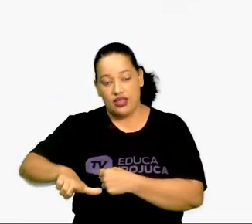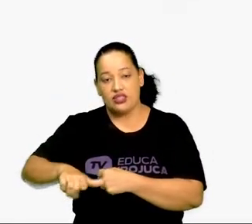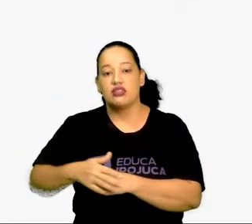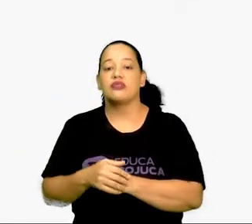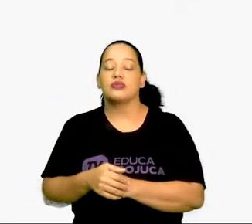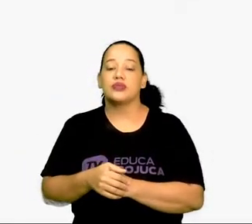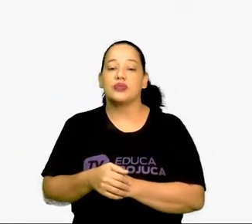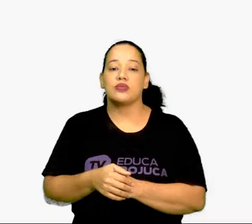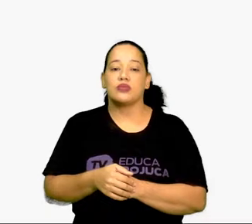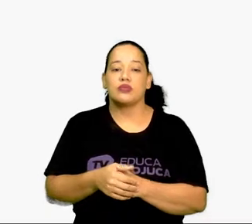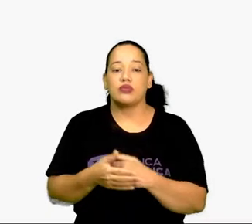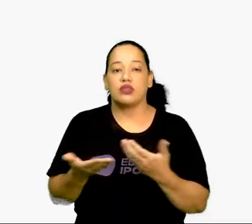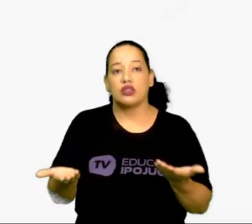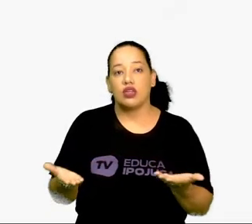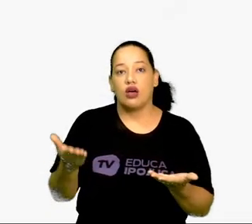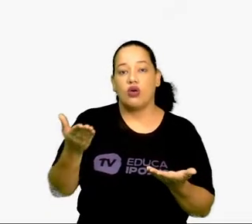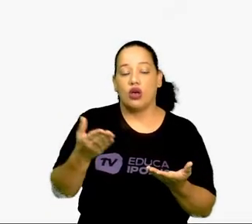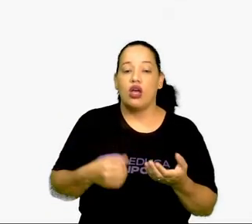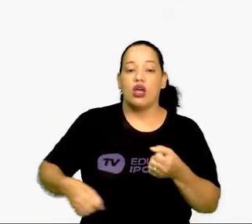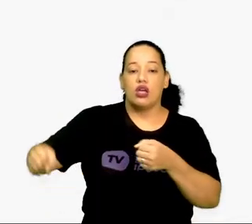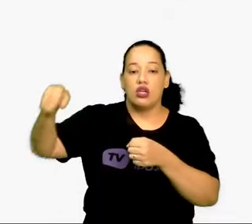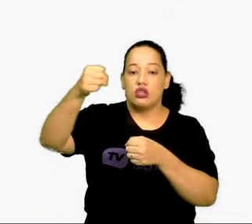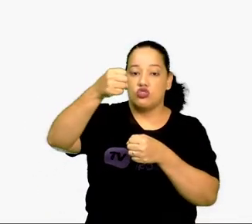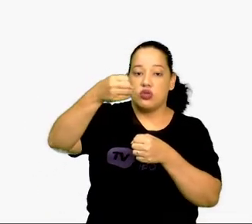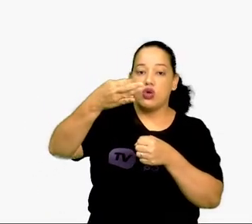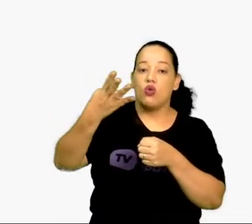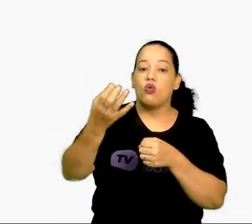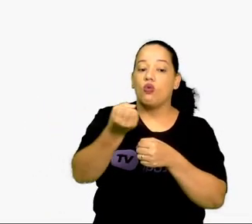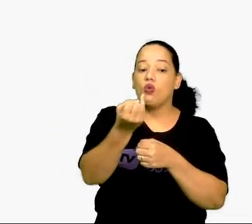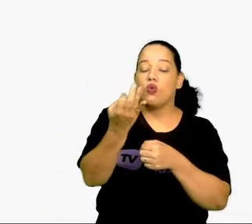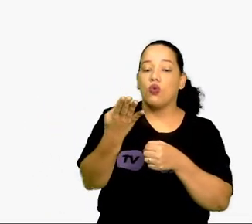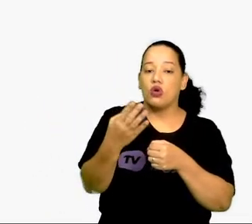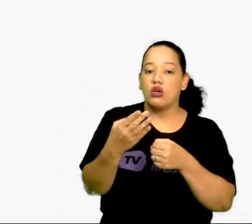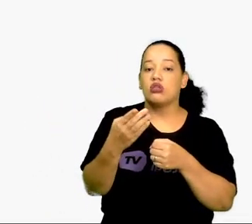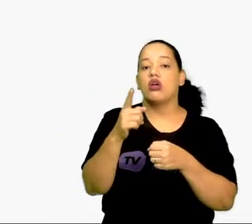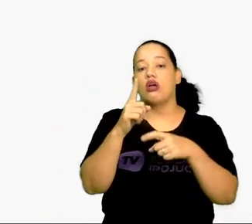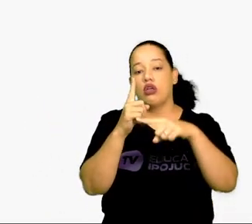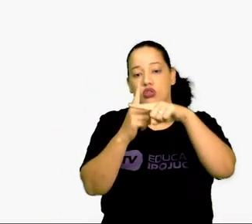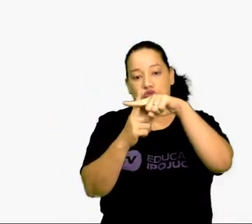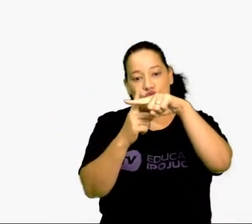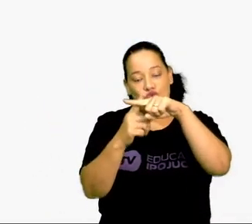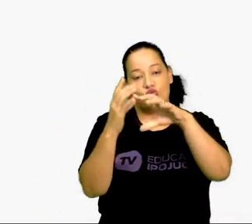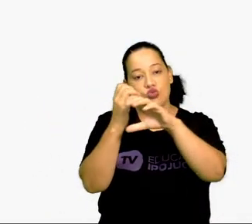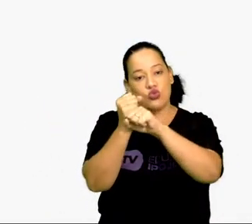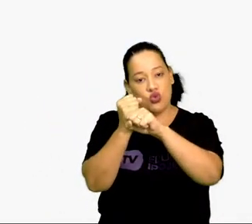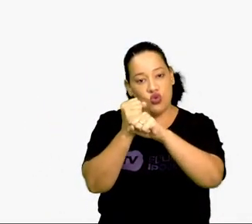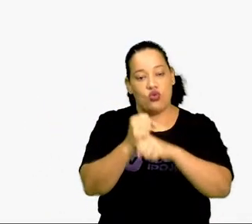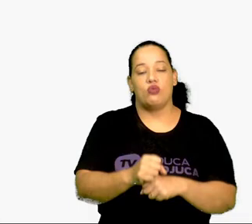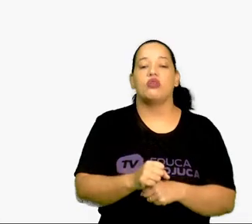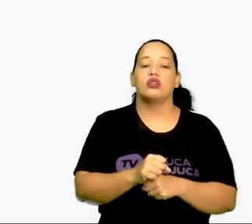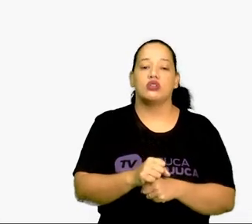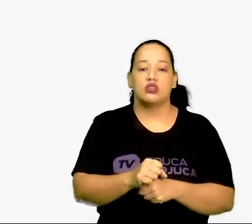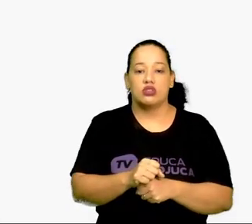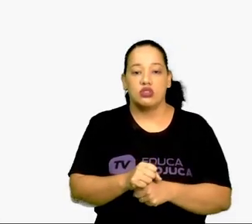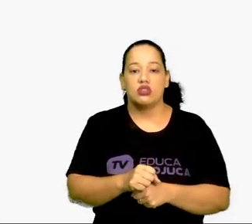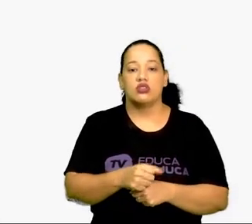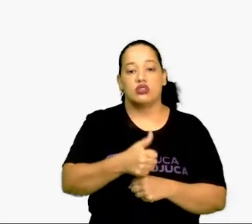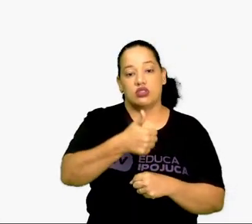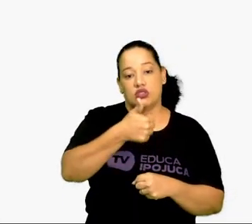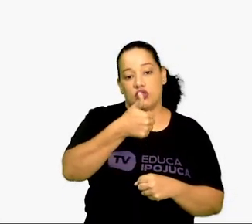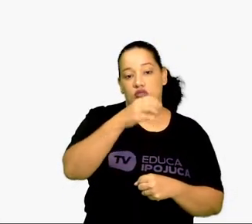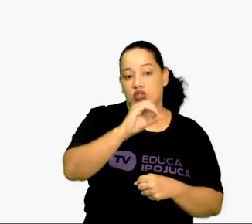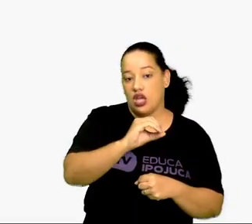operação é multiplicação, nós vamos somar. 12 mais 3. Então, é 10 elevado a 15